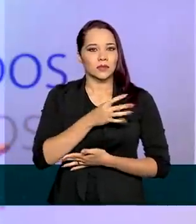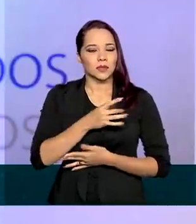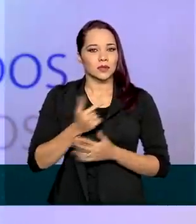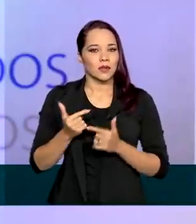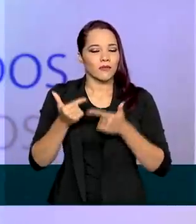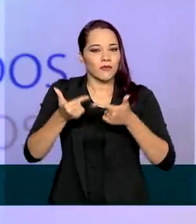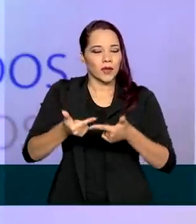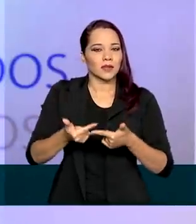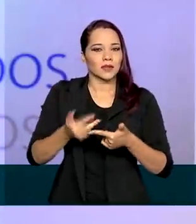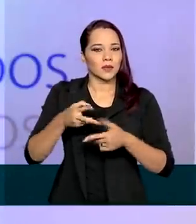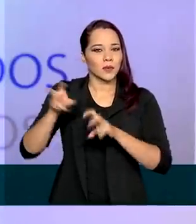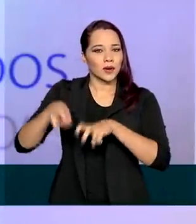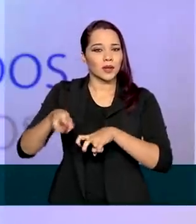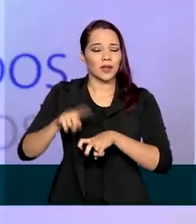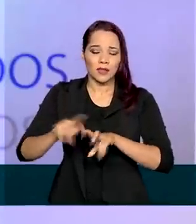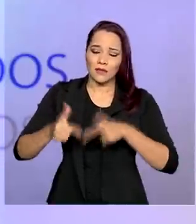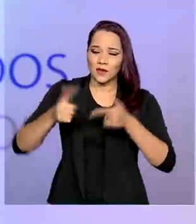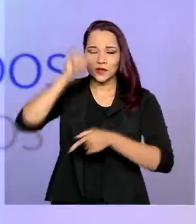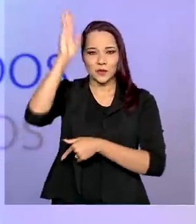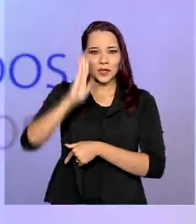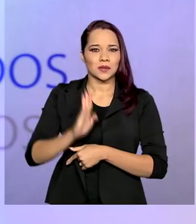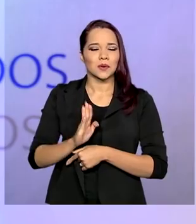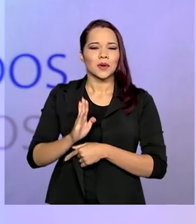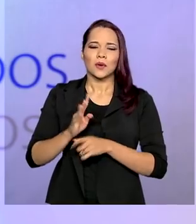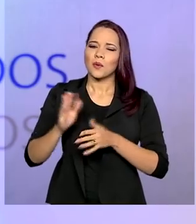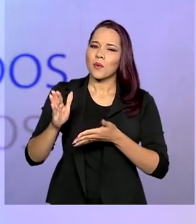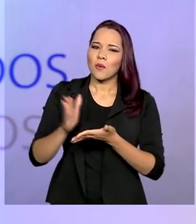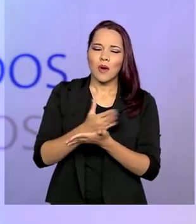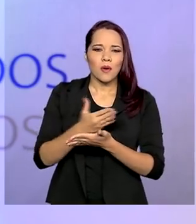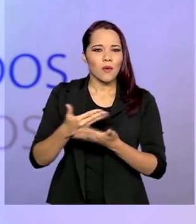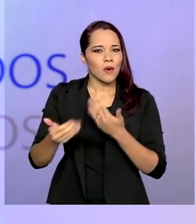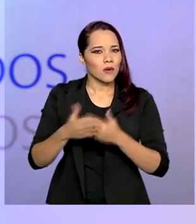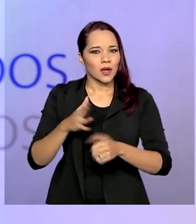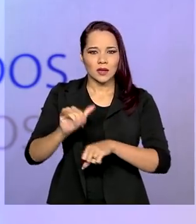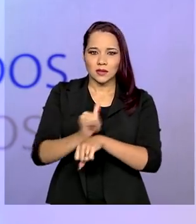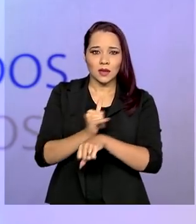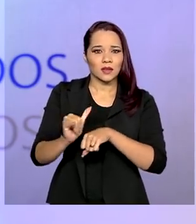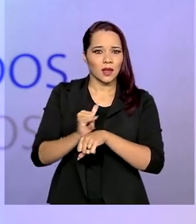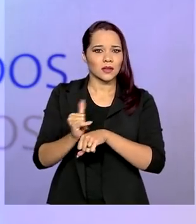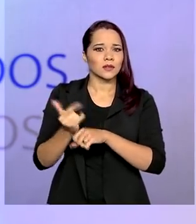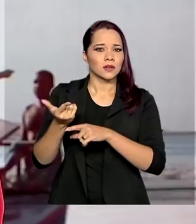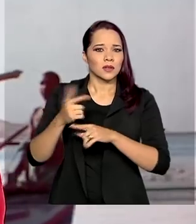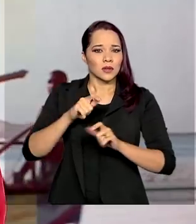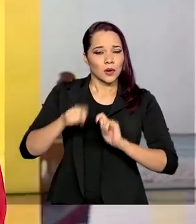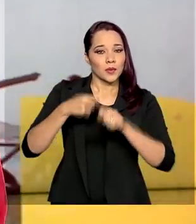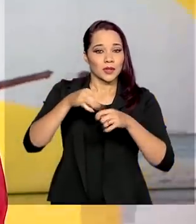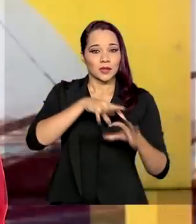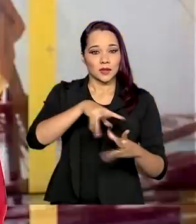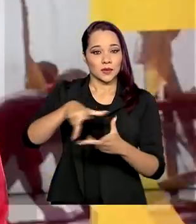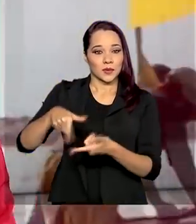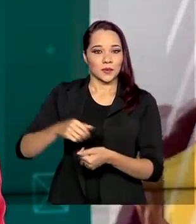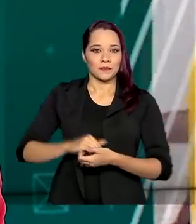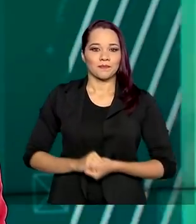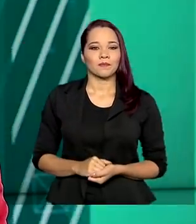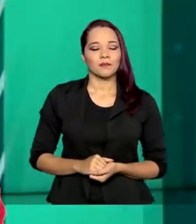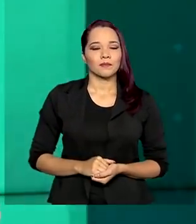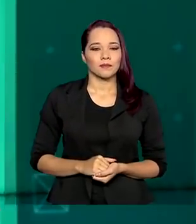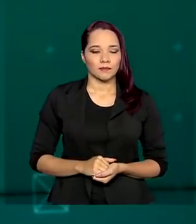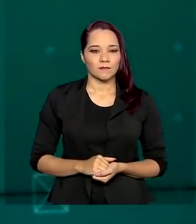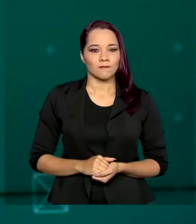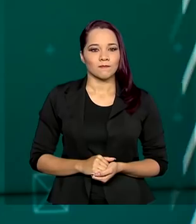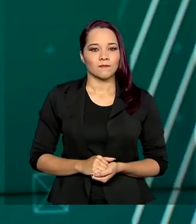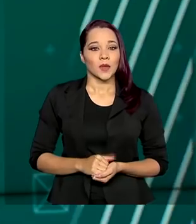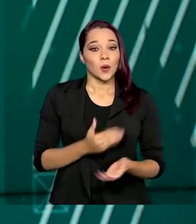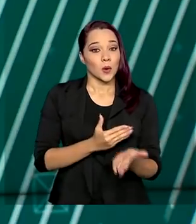porque é a defesa do Brasil, contra quaisquer medidas que violem regras do comércio internacional. Começam hoje as